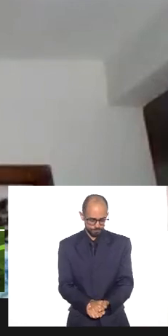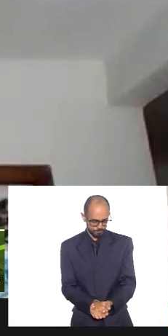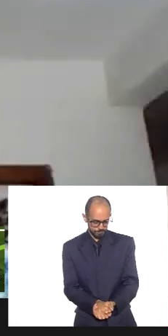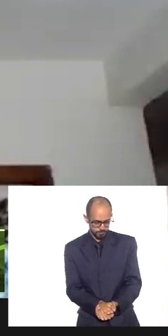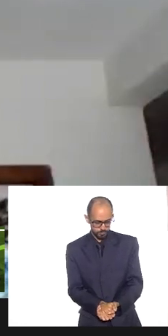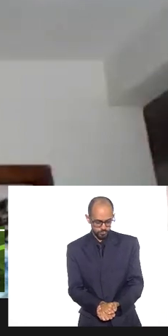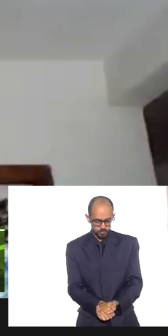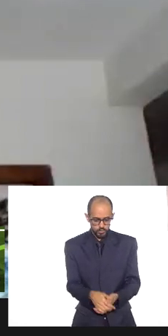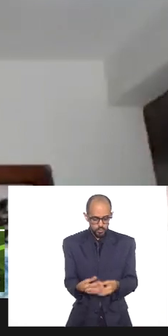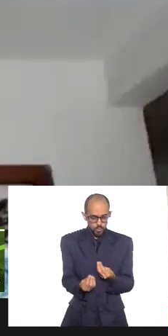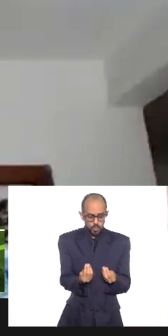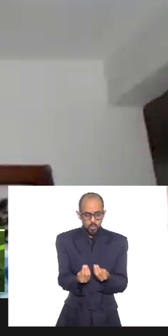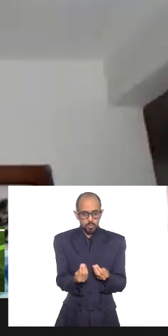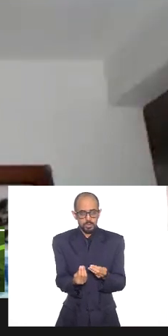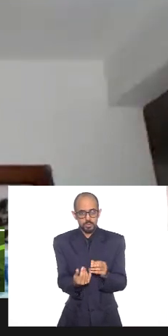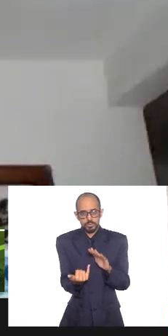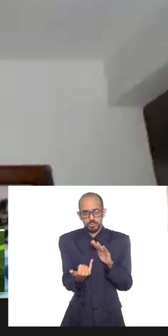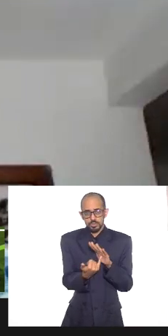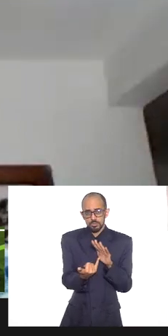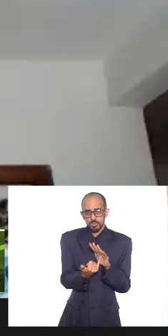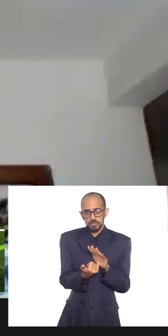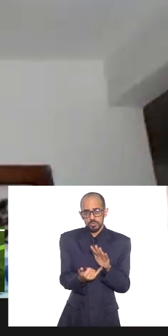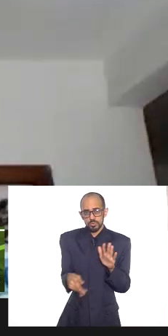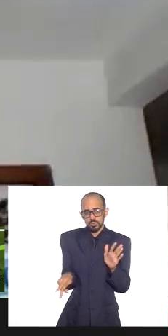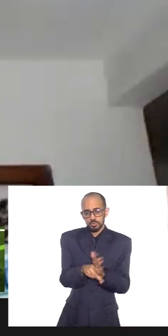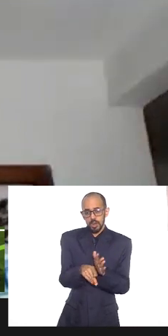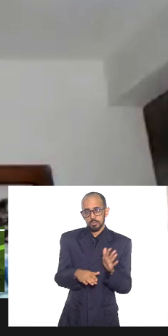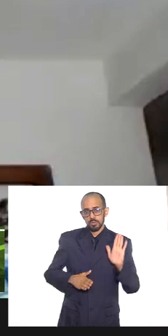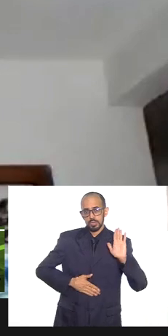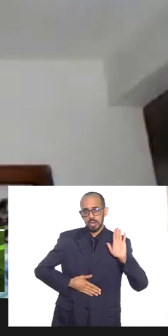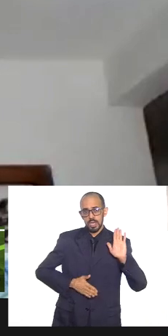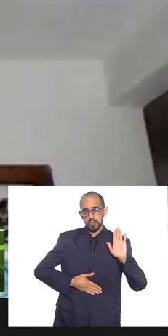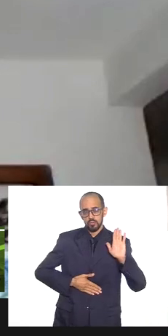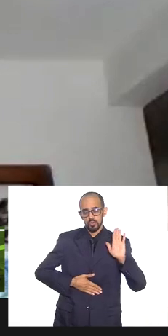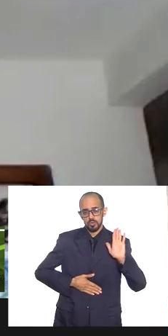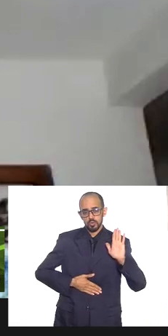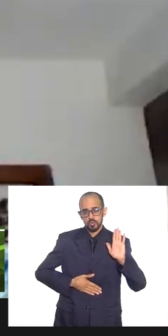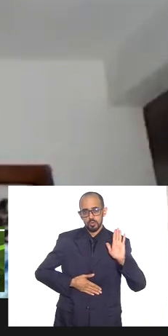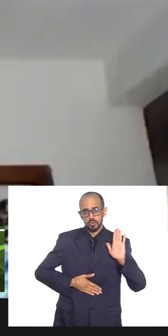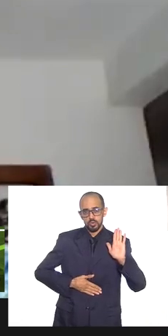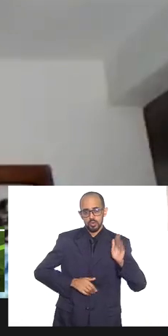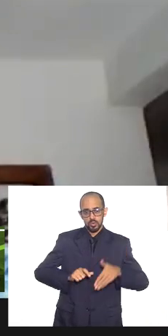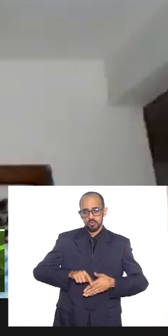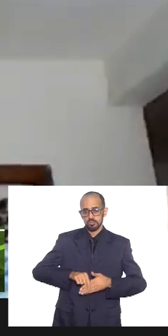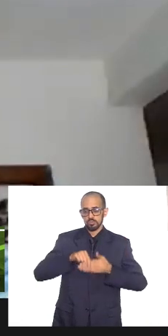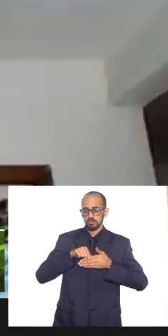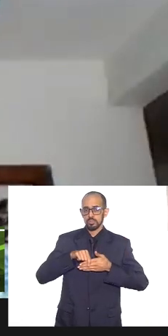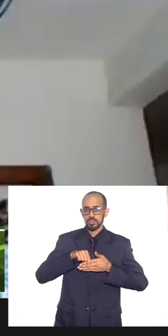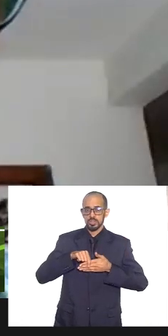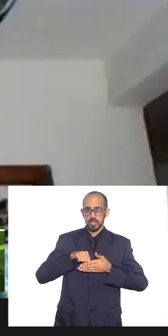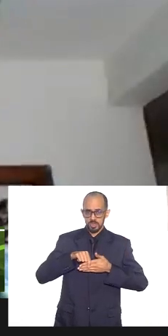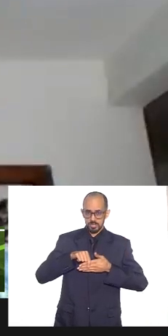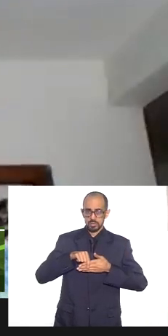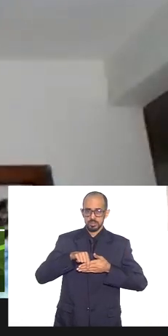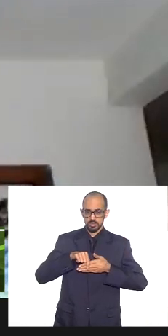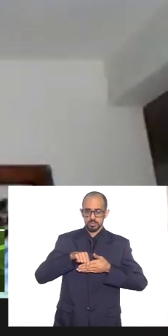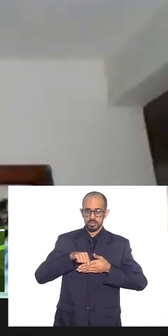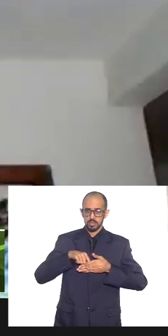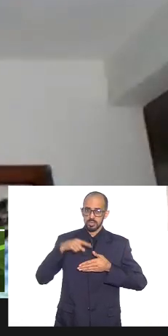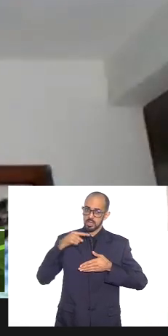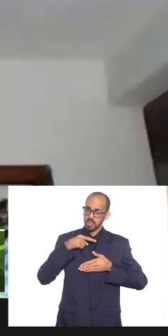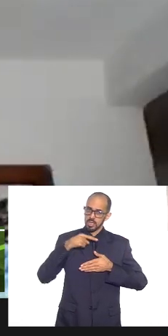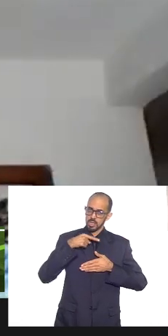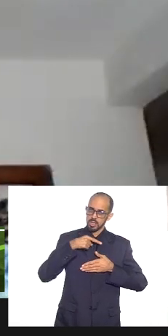instituição como o próprio tráfico enquanto os grandes marginais os grandes